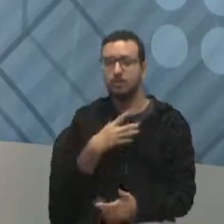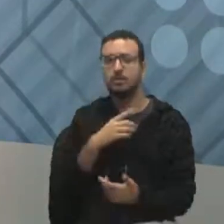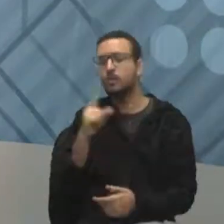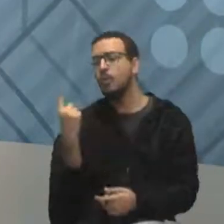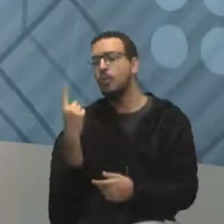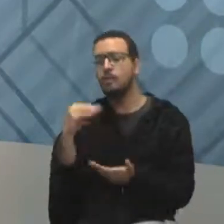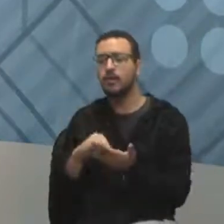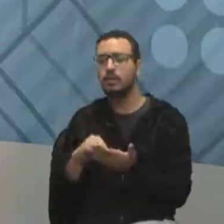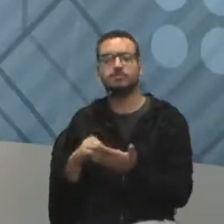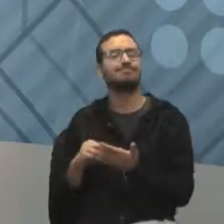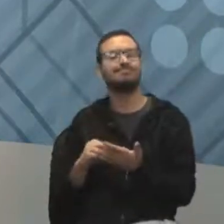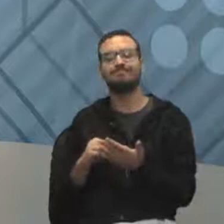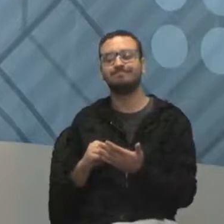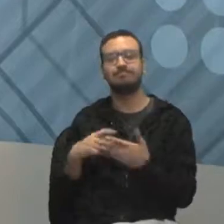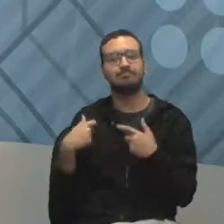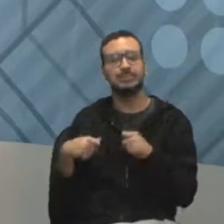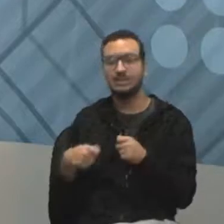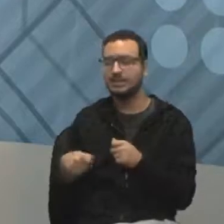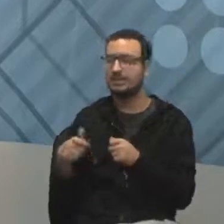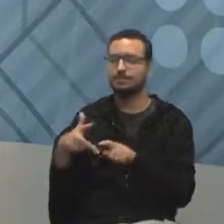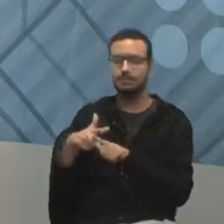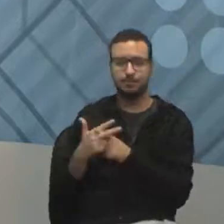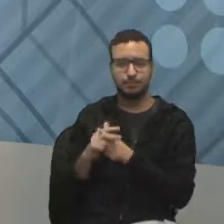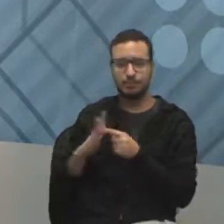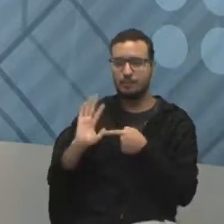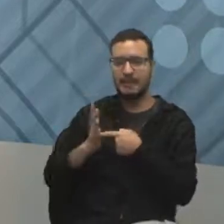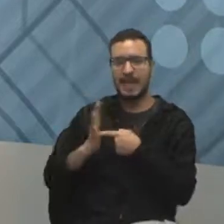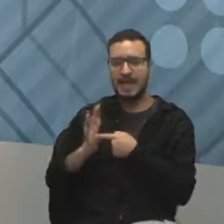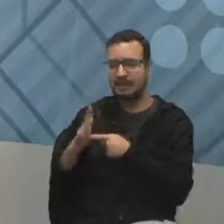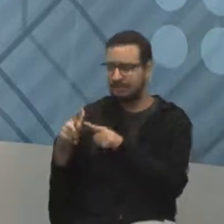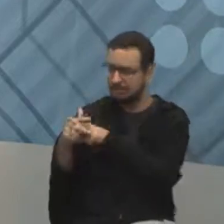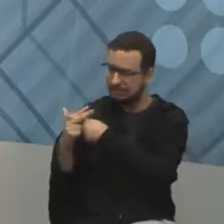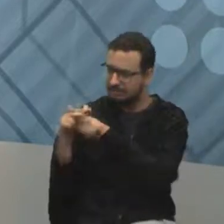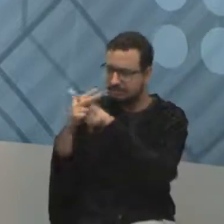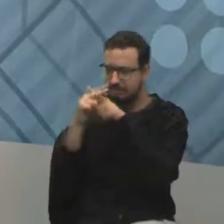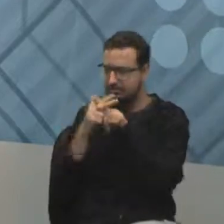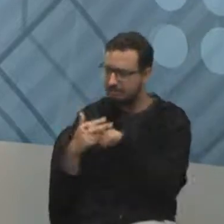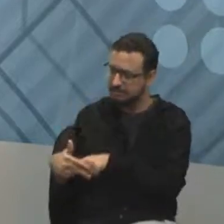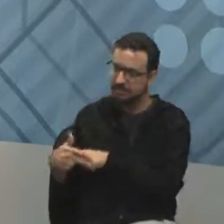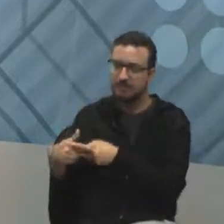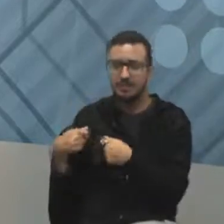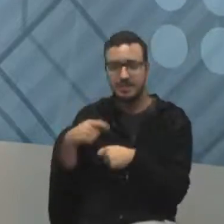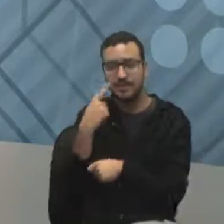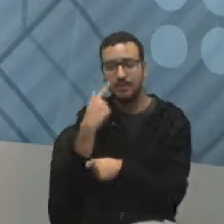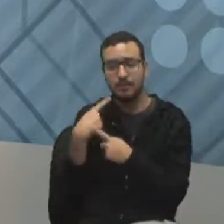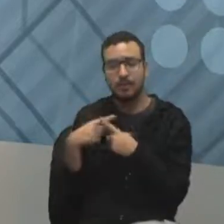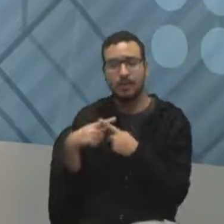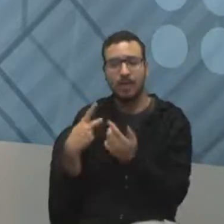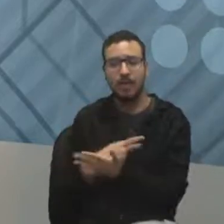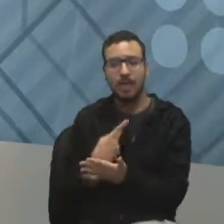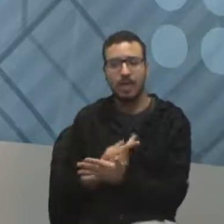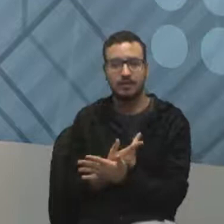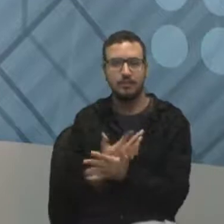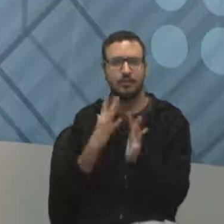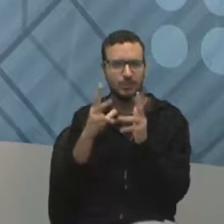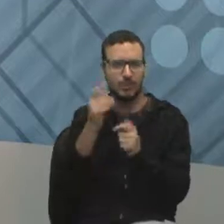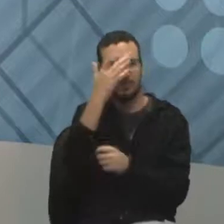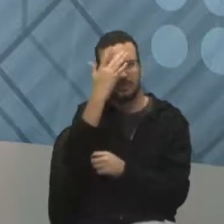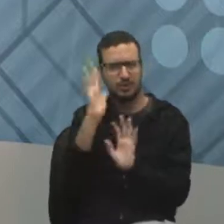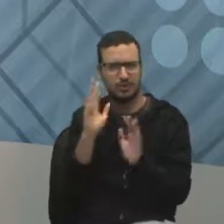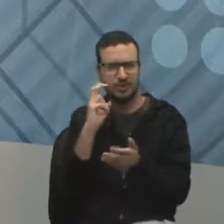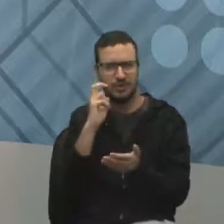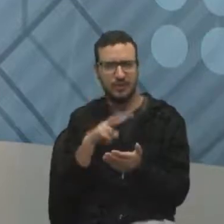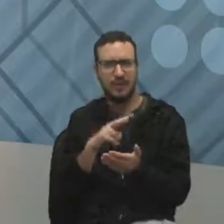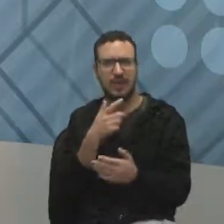certa máquina, arruma, aperta, lubrifica, verifica por que que sai esse defeito. Todo mundo já comeu algum